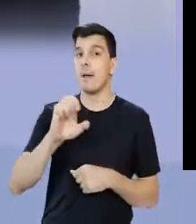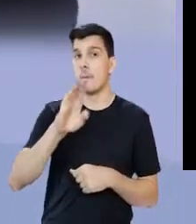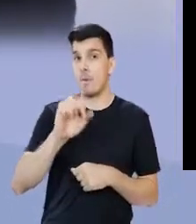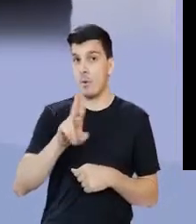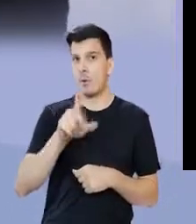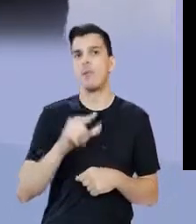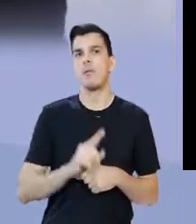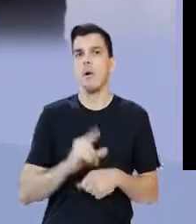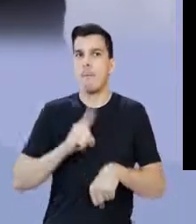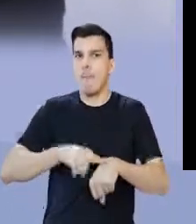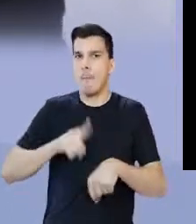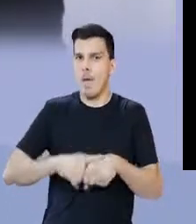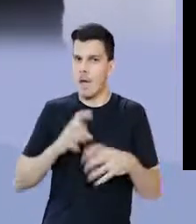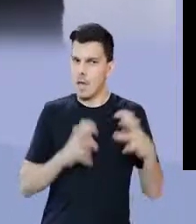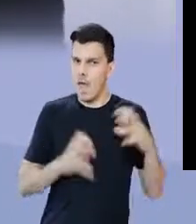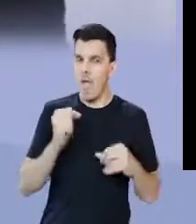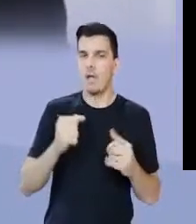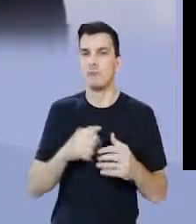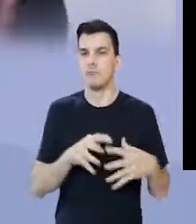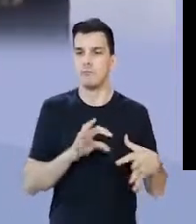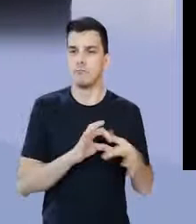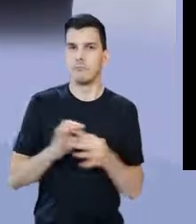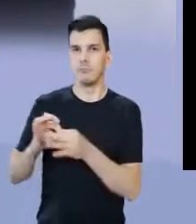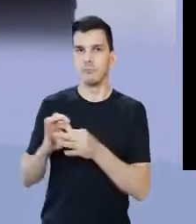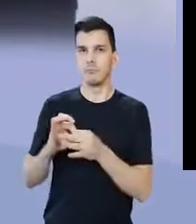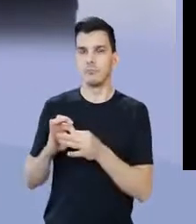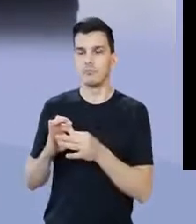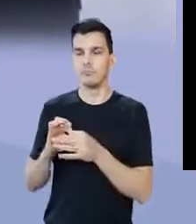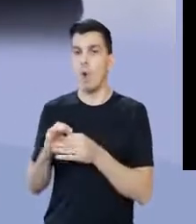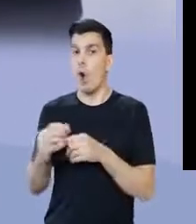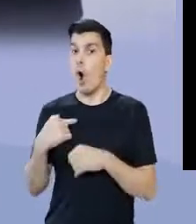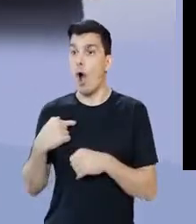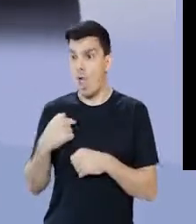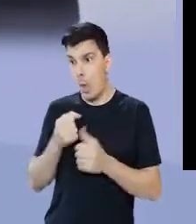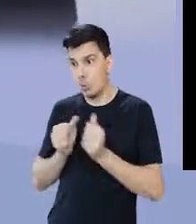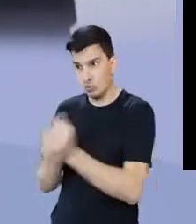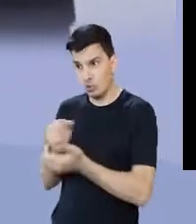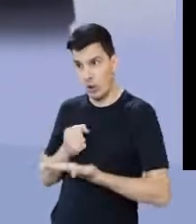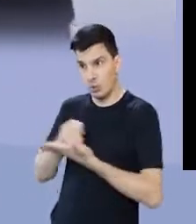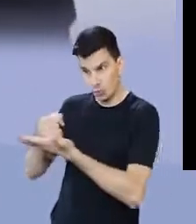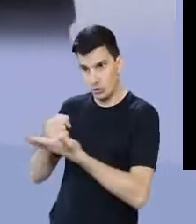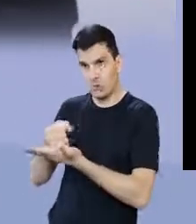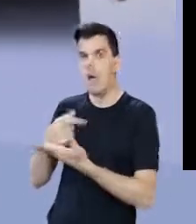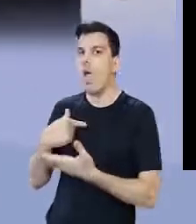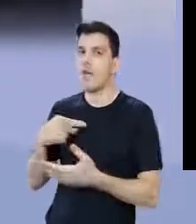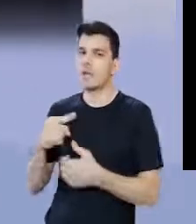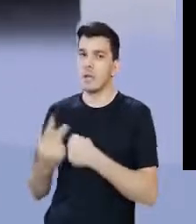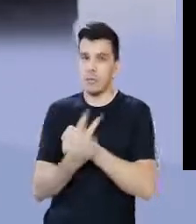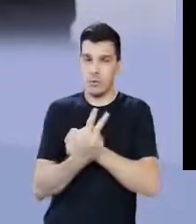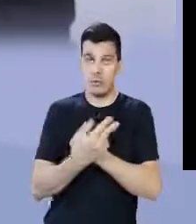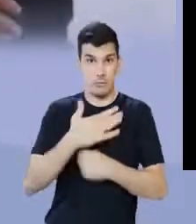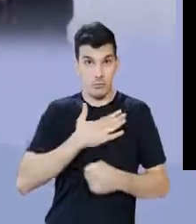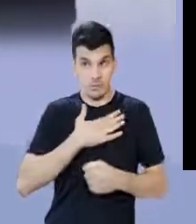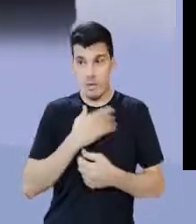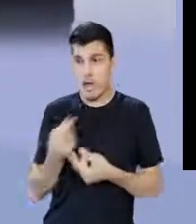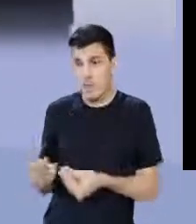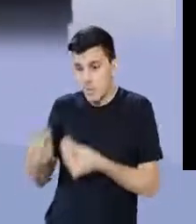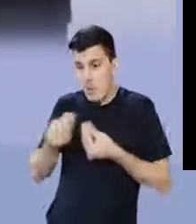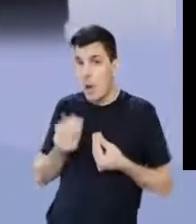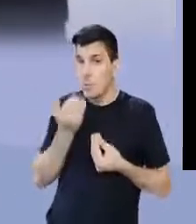esse plebeu, em tempos de guerras, se aliasse ao grande Patrícia em troca de proteção e desce lá o milho,